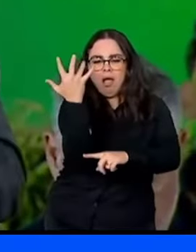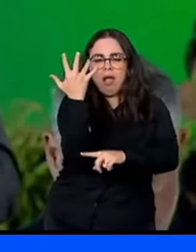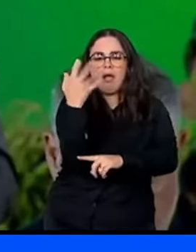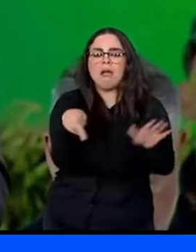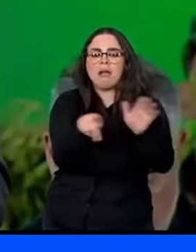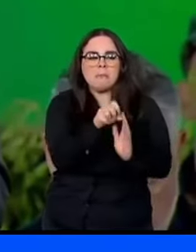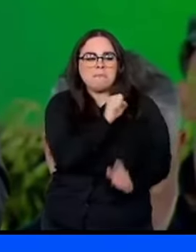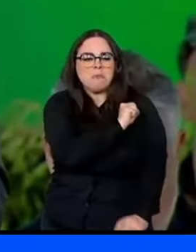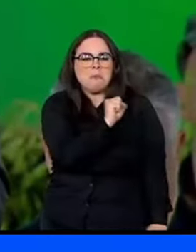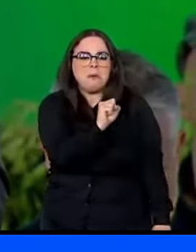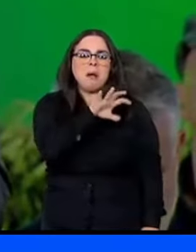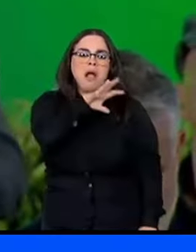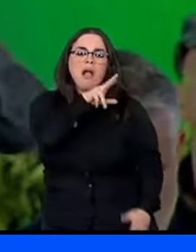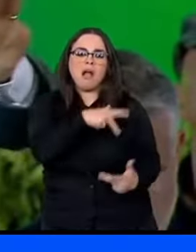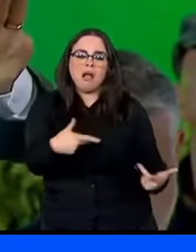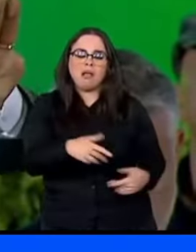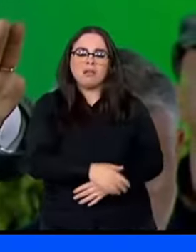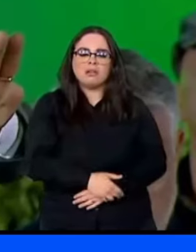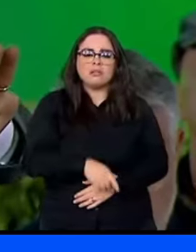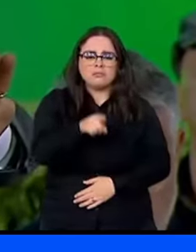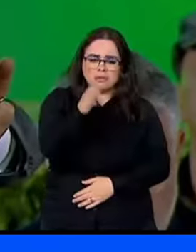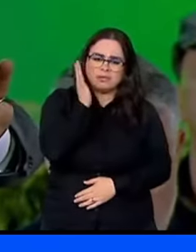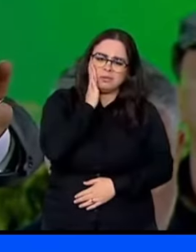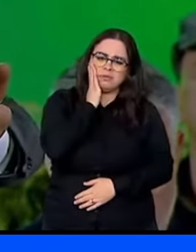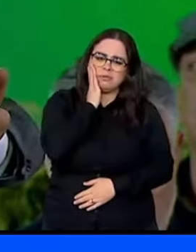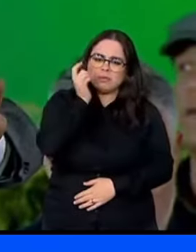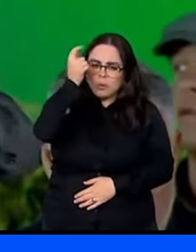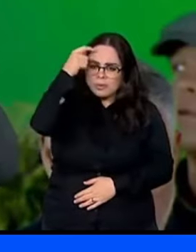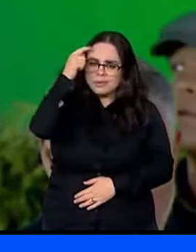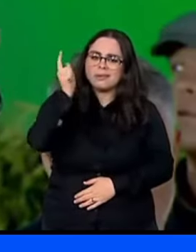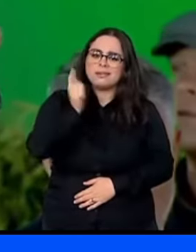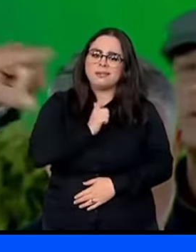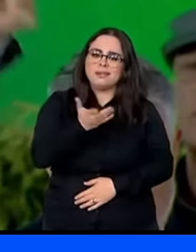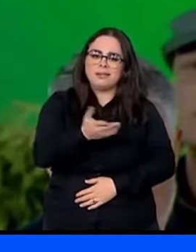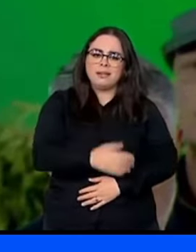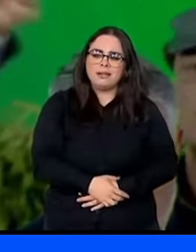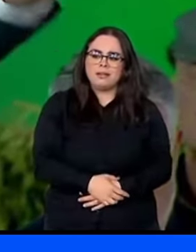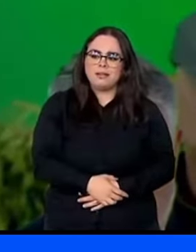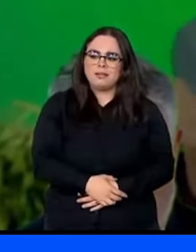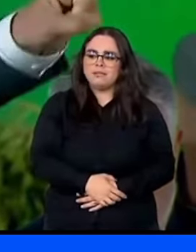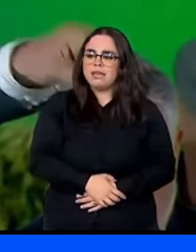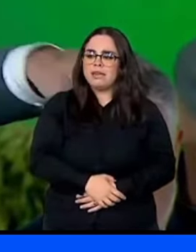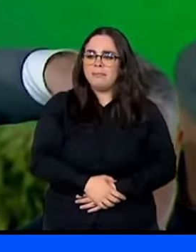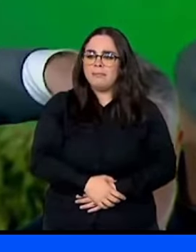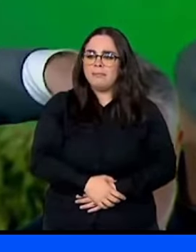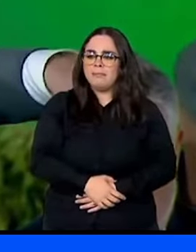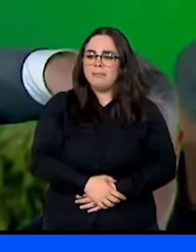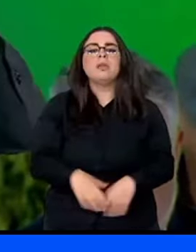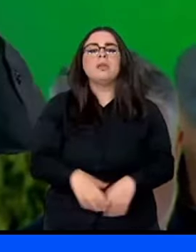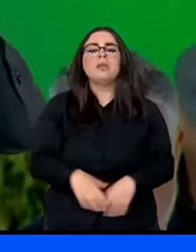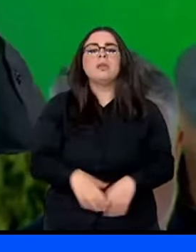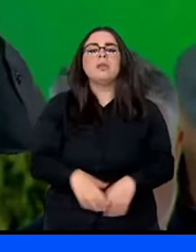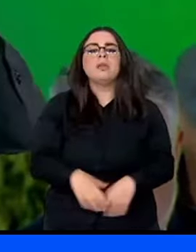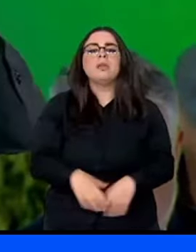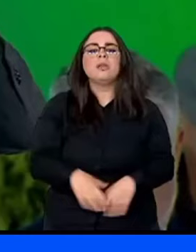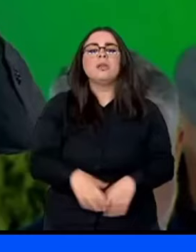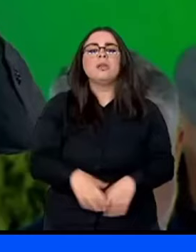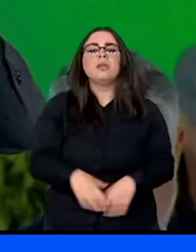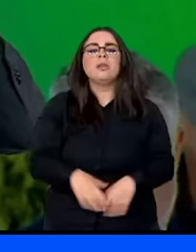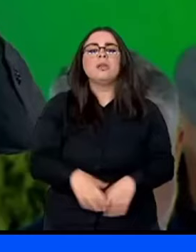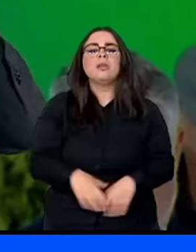Para matar a nossa fauna Todos vocês sabem E todos vocês sabem Que a União Europeia Está ameaçando